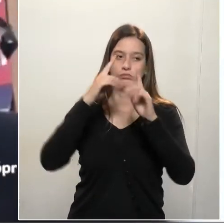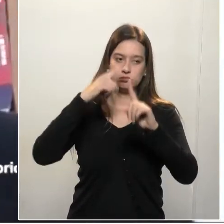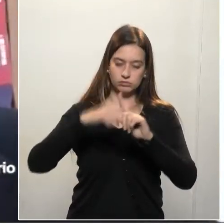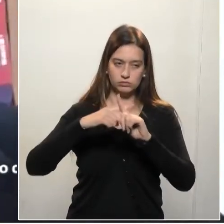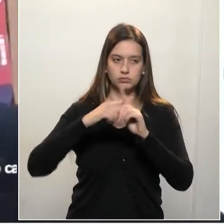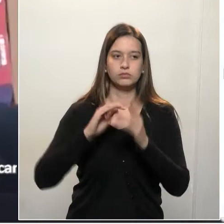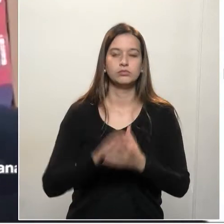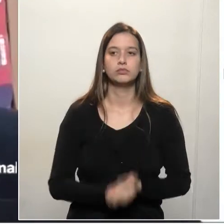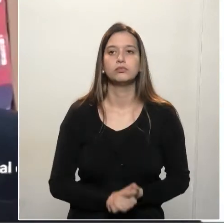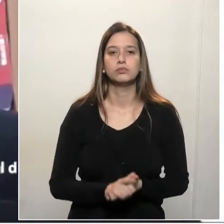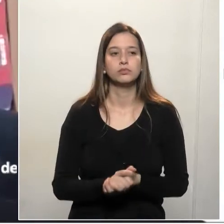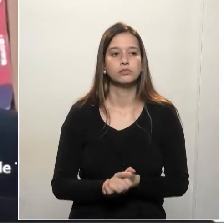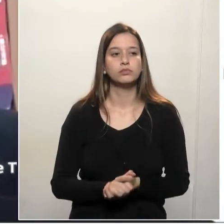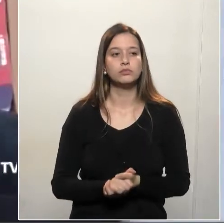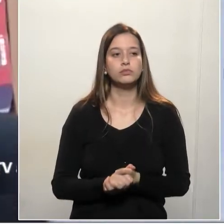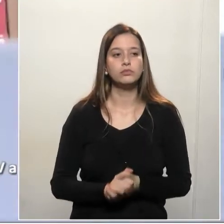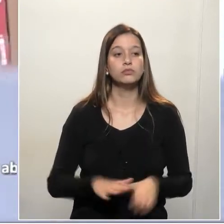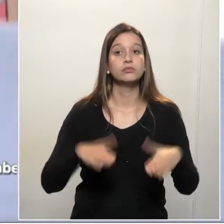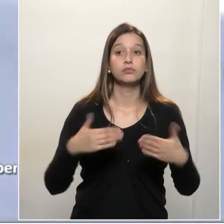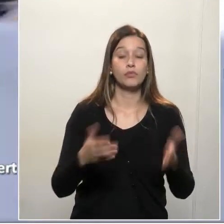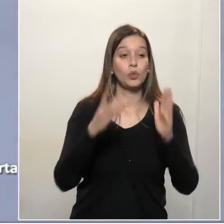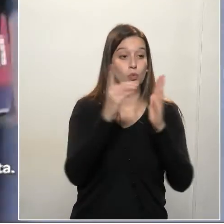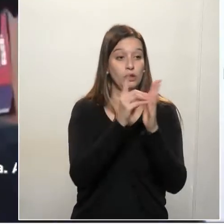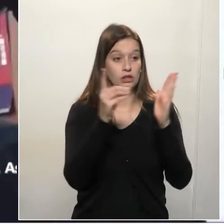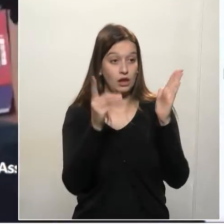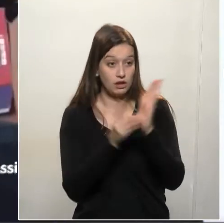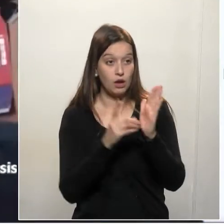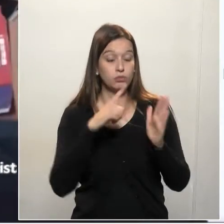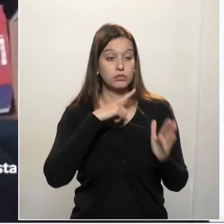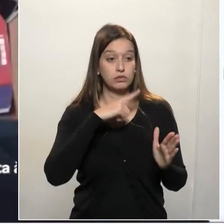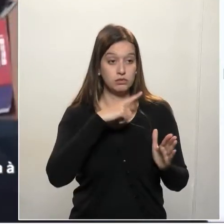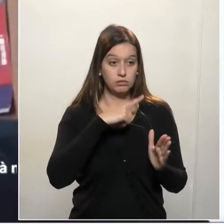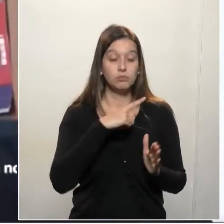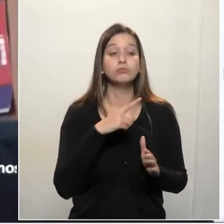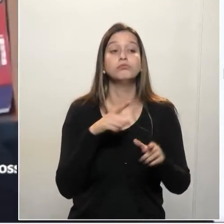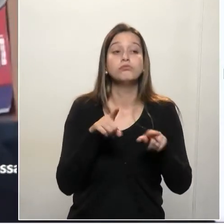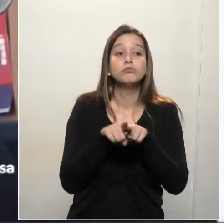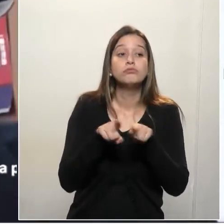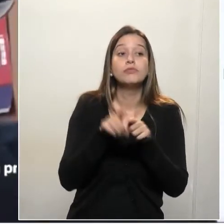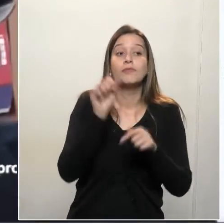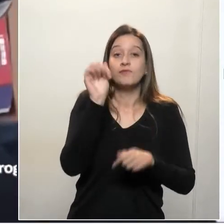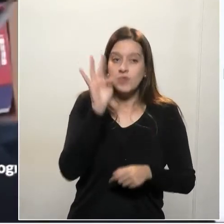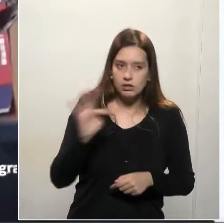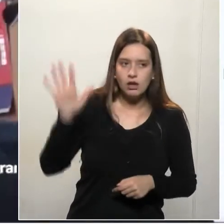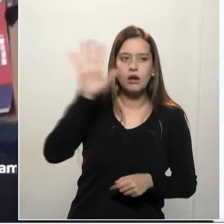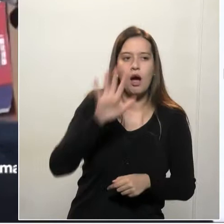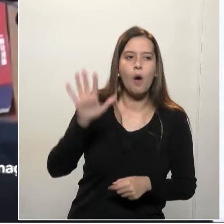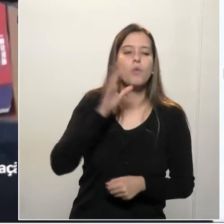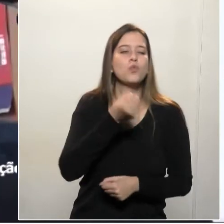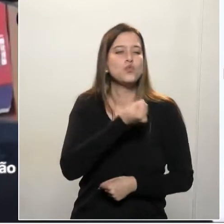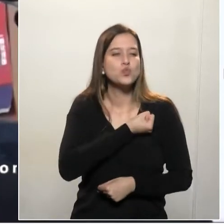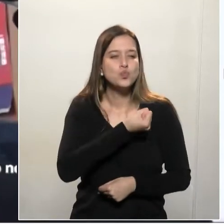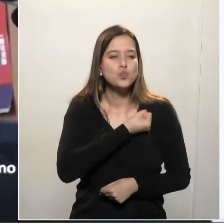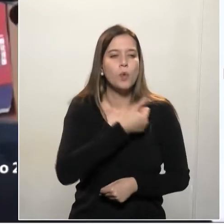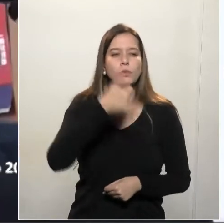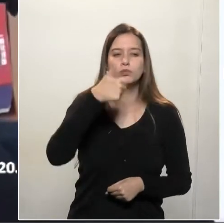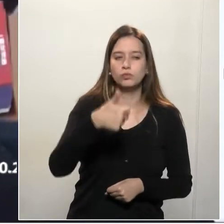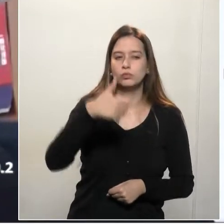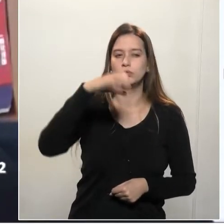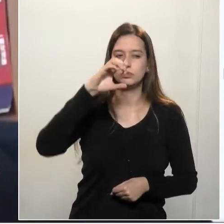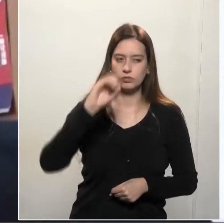há um decreto também do governo federal, o decreto 10.292,